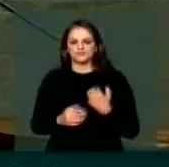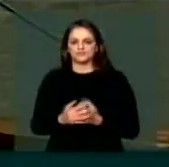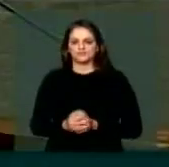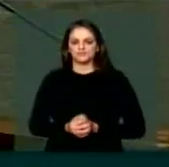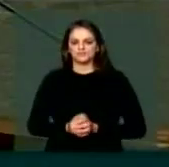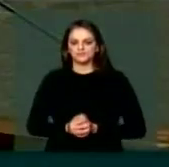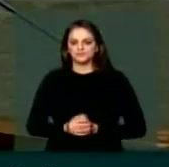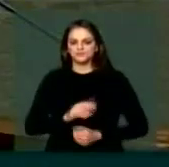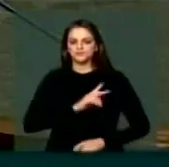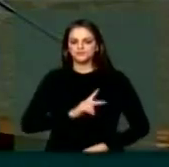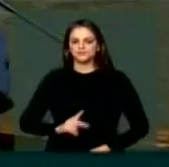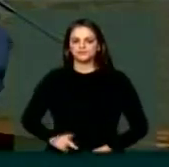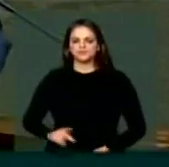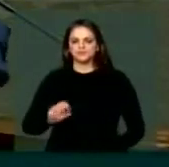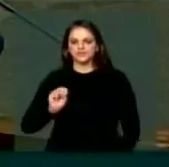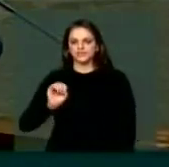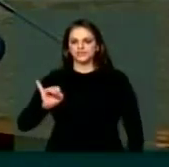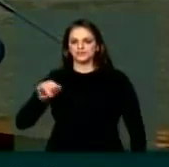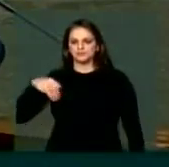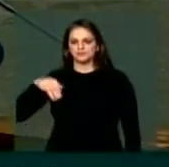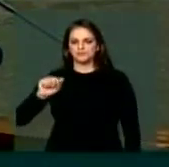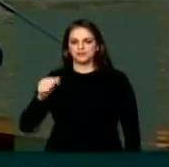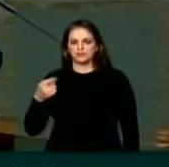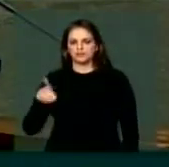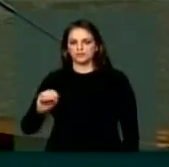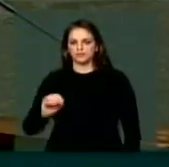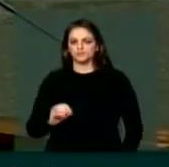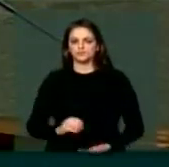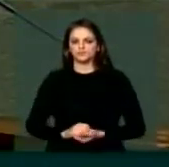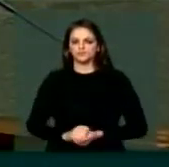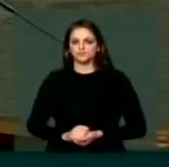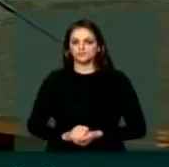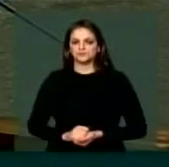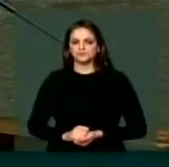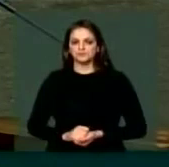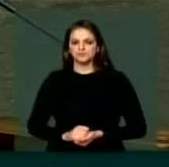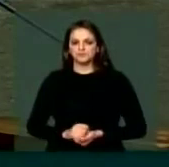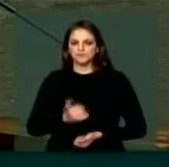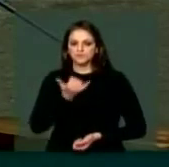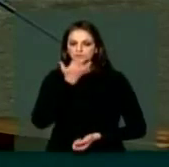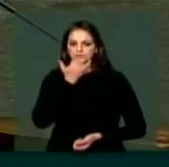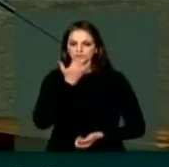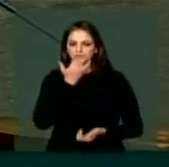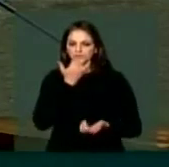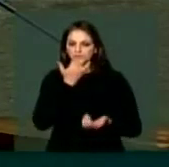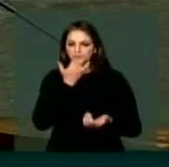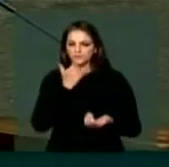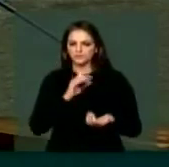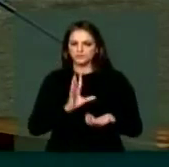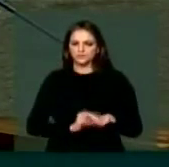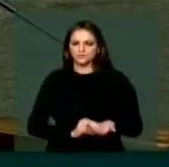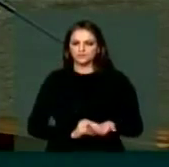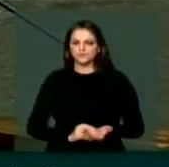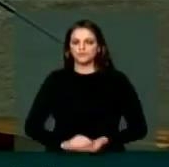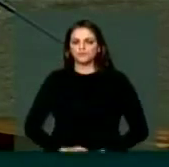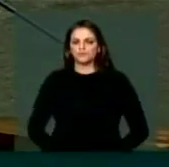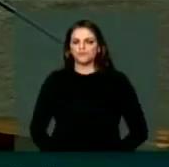Presidente Simão Sessim. Esses bichinhos incômodos, né? Celulares.